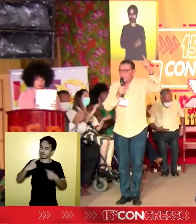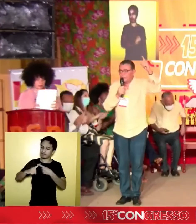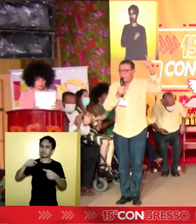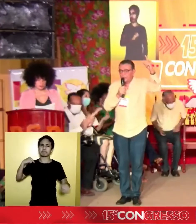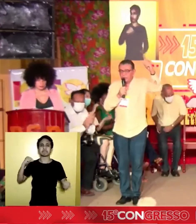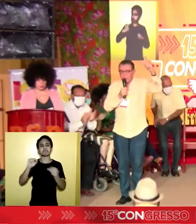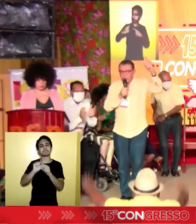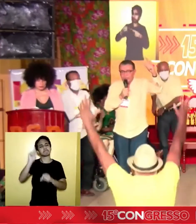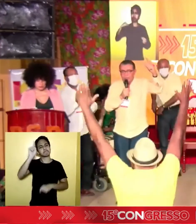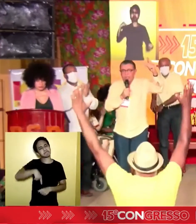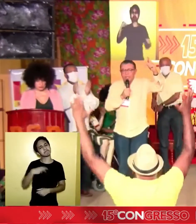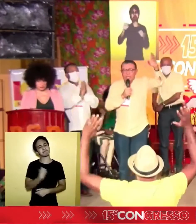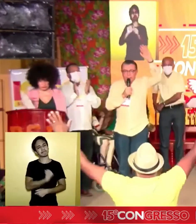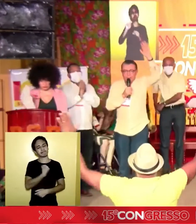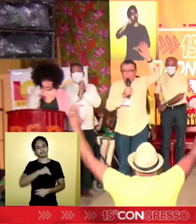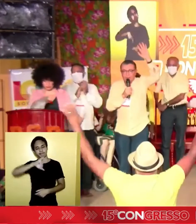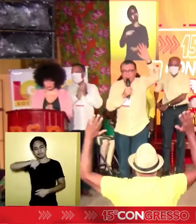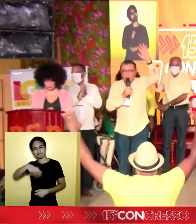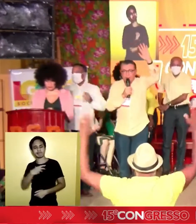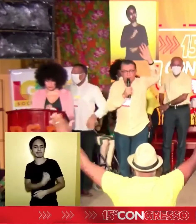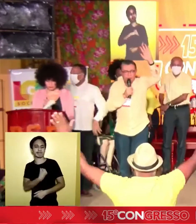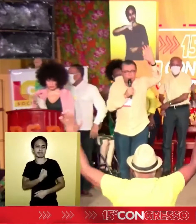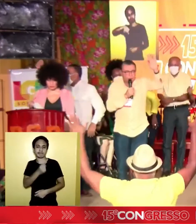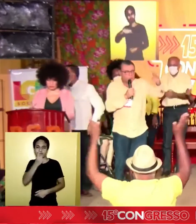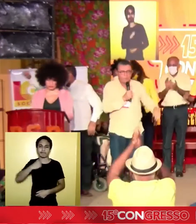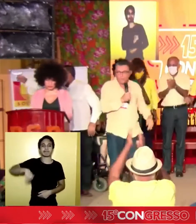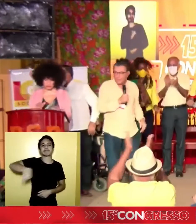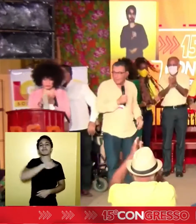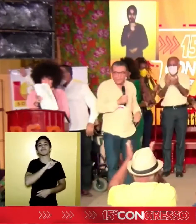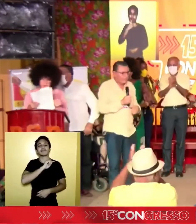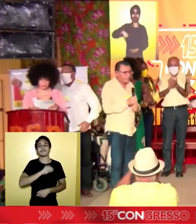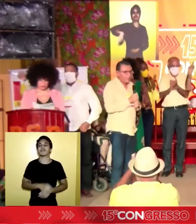Deus proteja todos vocês. Abraço, companheiros.